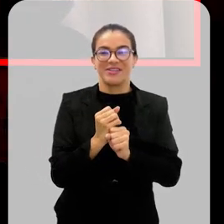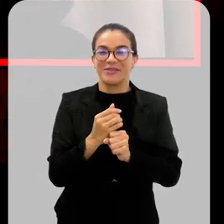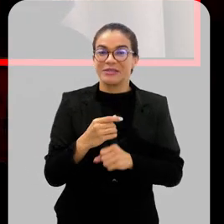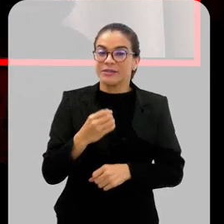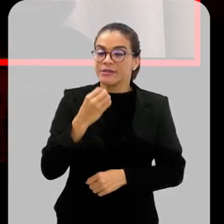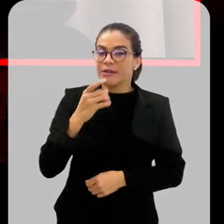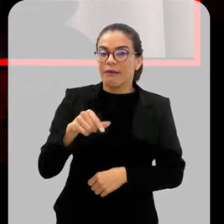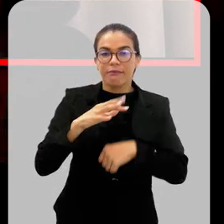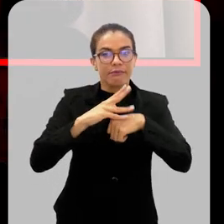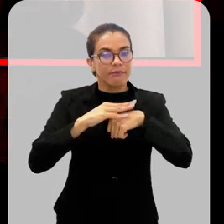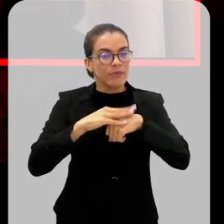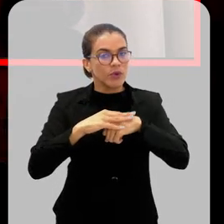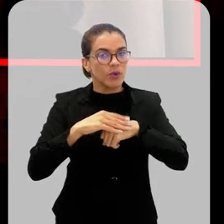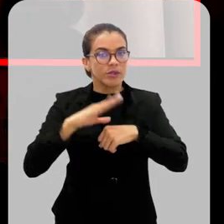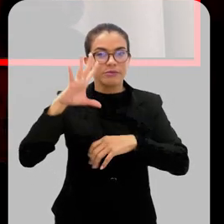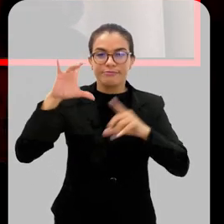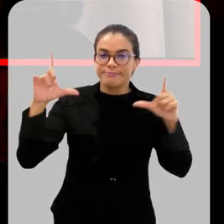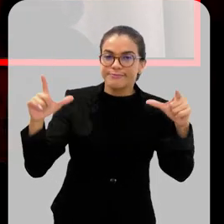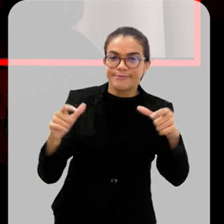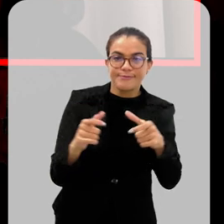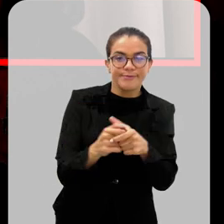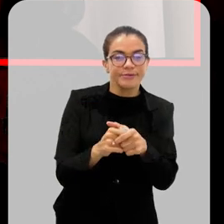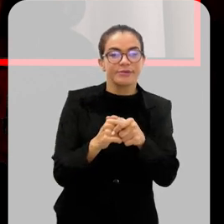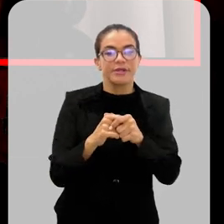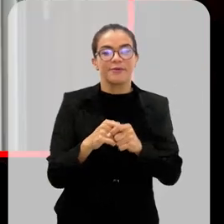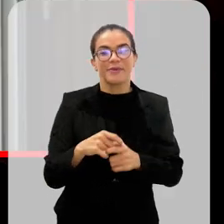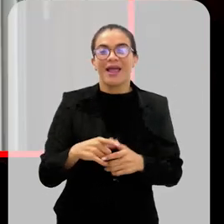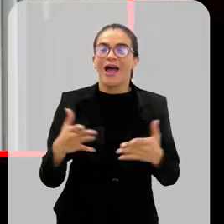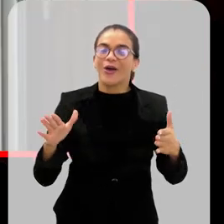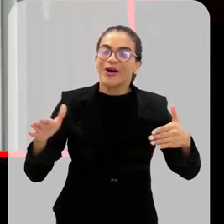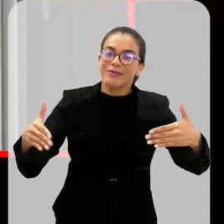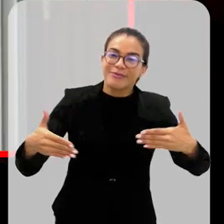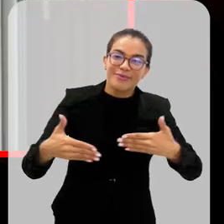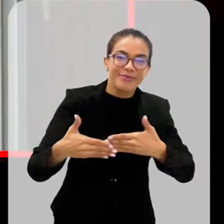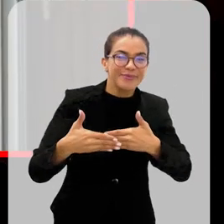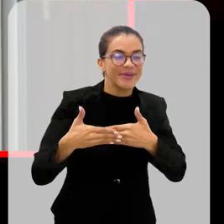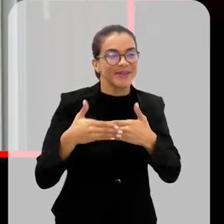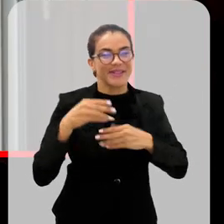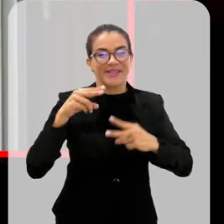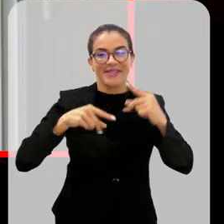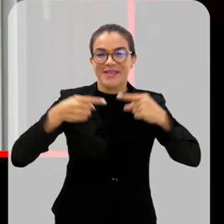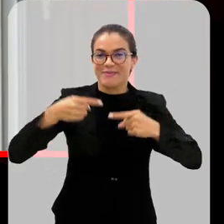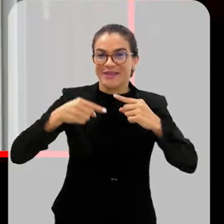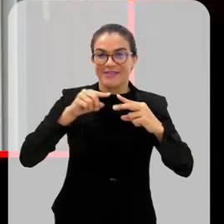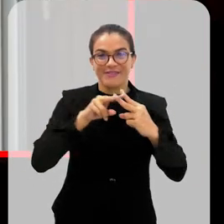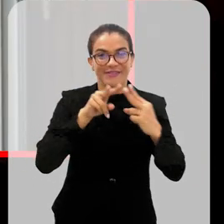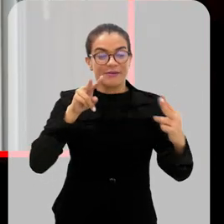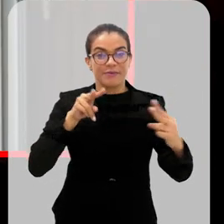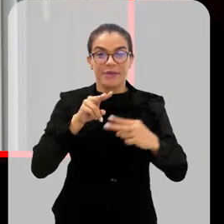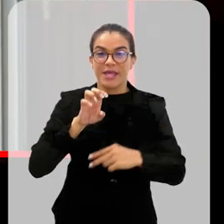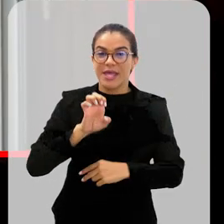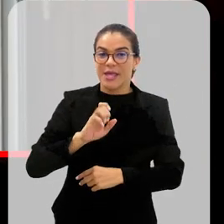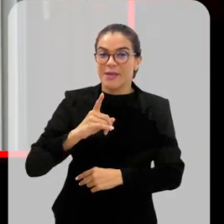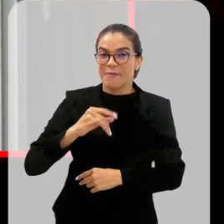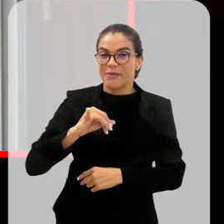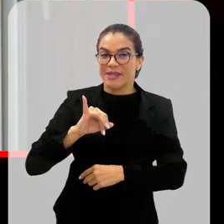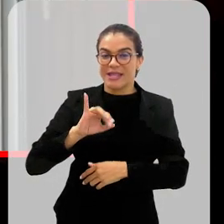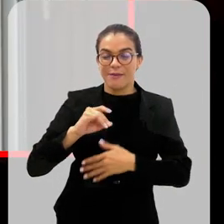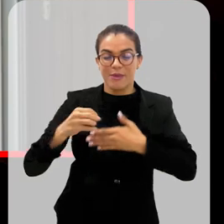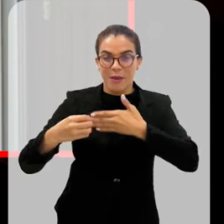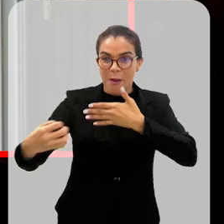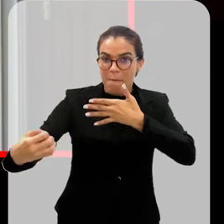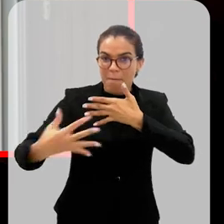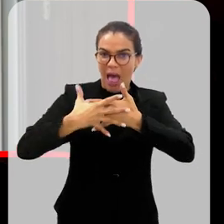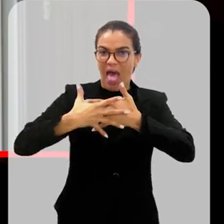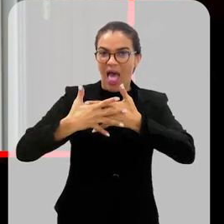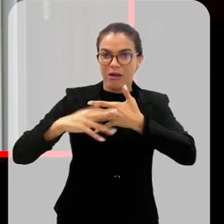nós, né, que essa doença aí possa ser reduzida. Nós estamos chegando ao final do debate virtual. O tema, a epidemia